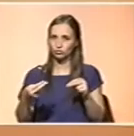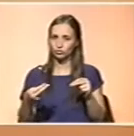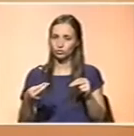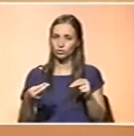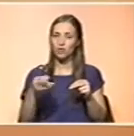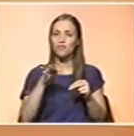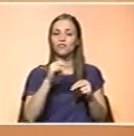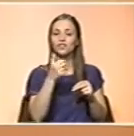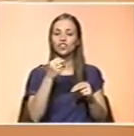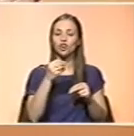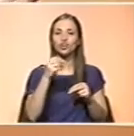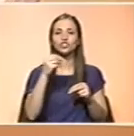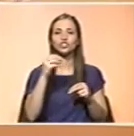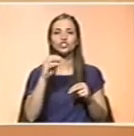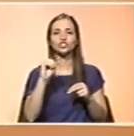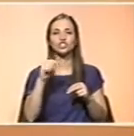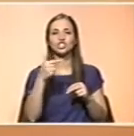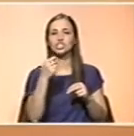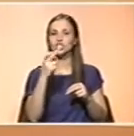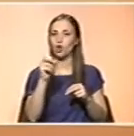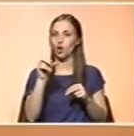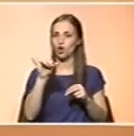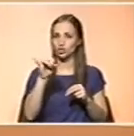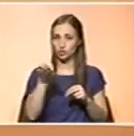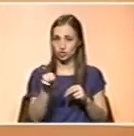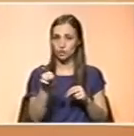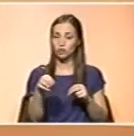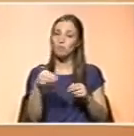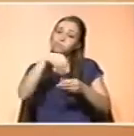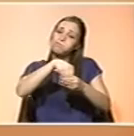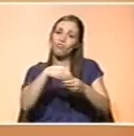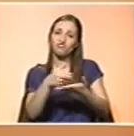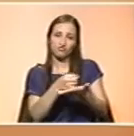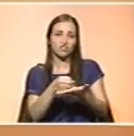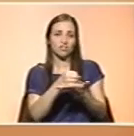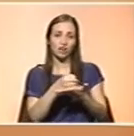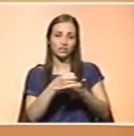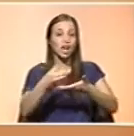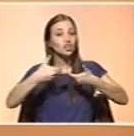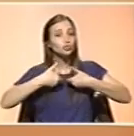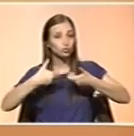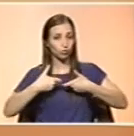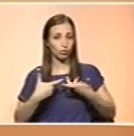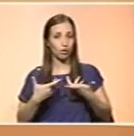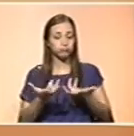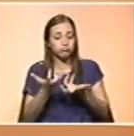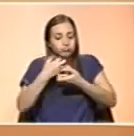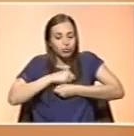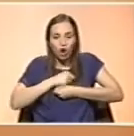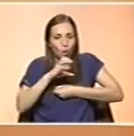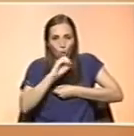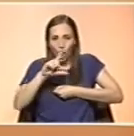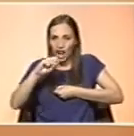componentes do mundo vegetal também, que ajudam, que impedem a absorção do colesterol.